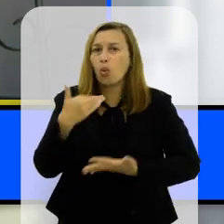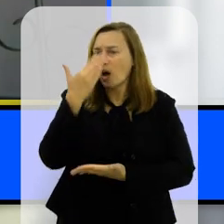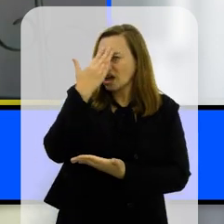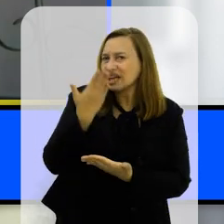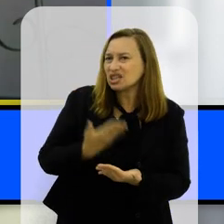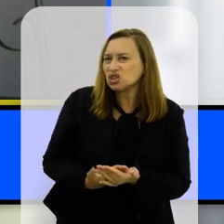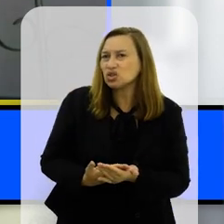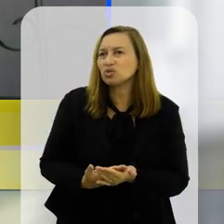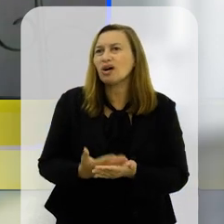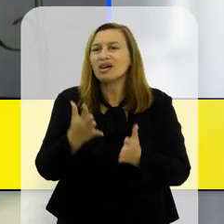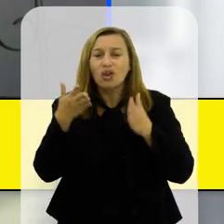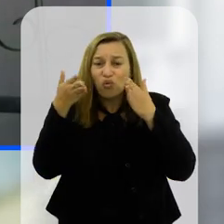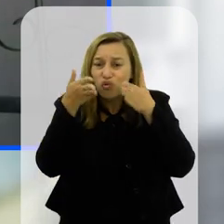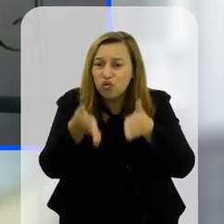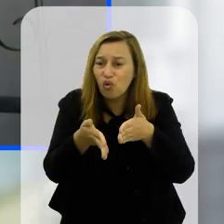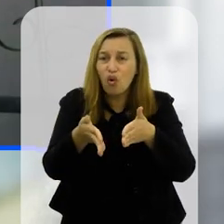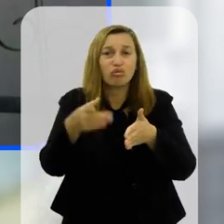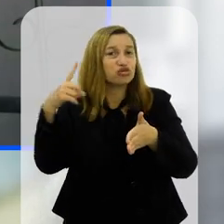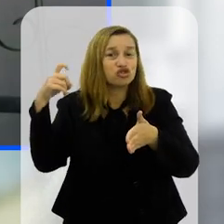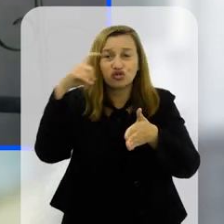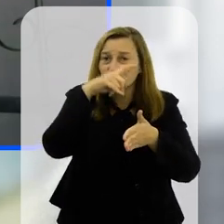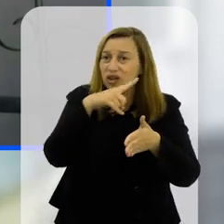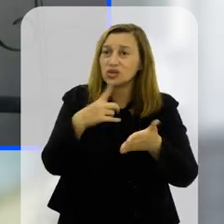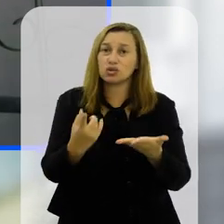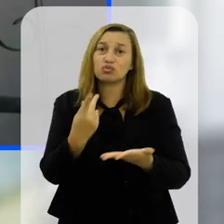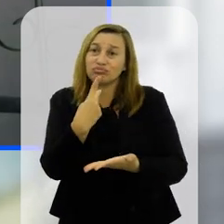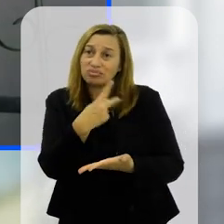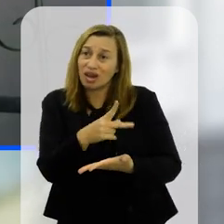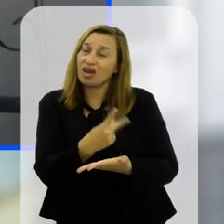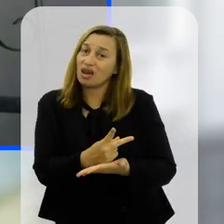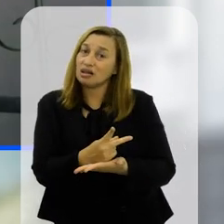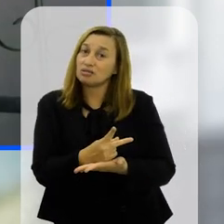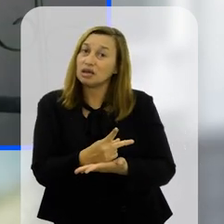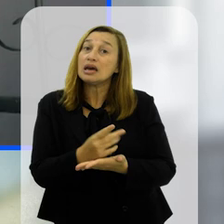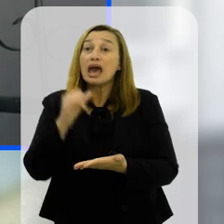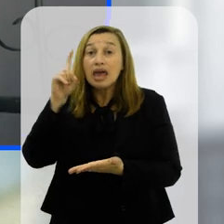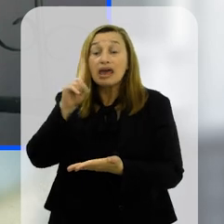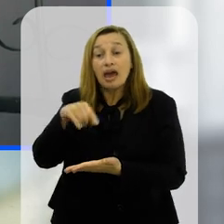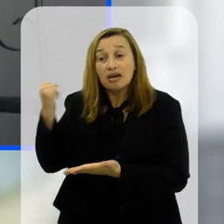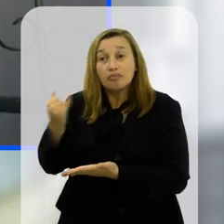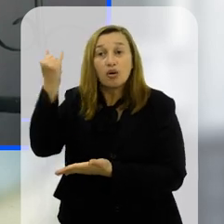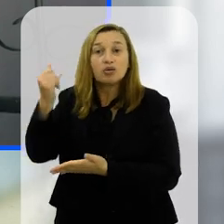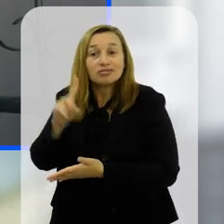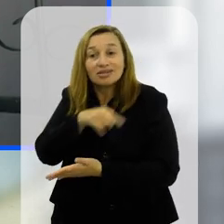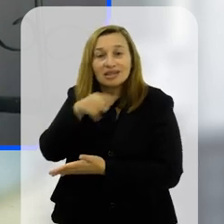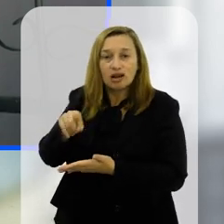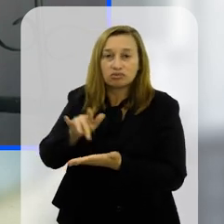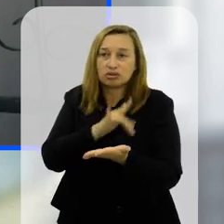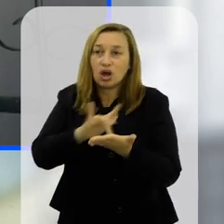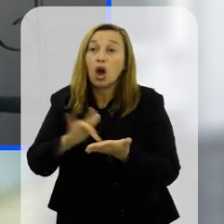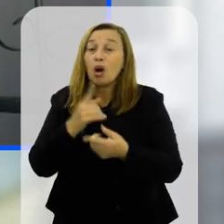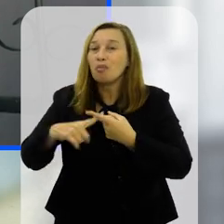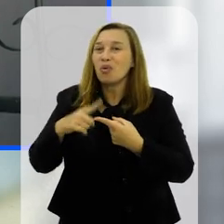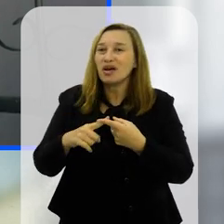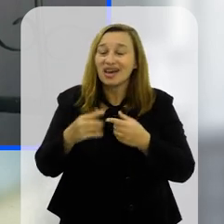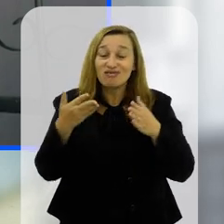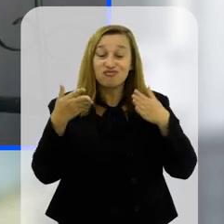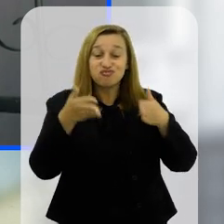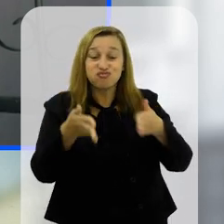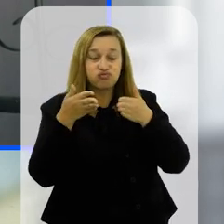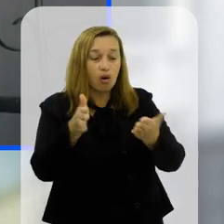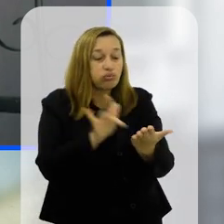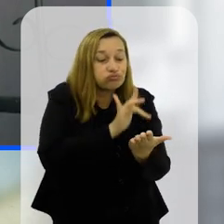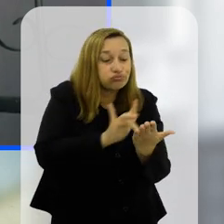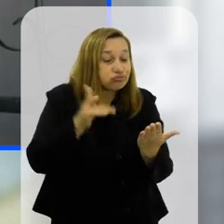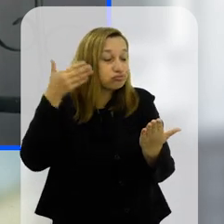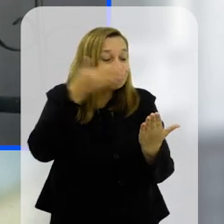eu acredito que até pro foco pra interação social deles é muito importante porque na tela a gente tem aquele mundinho e a gente